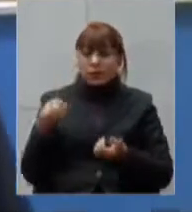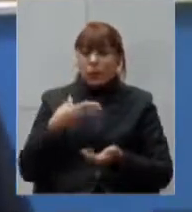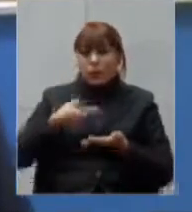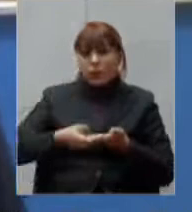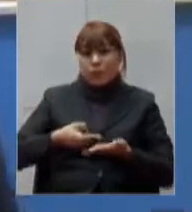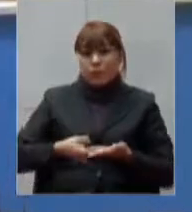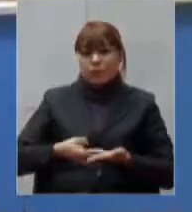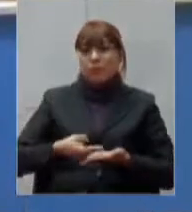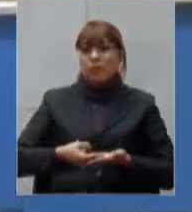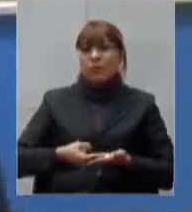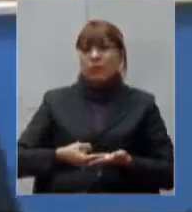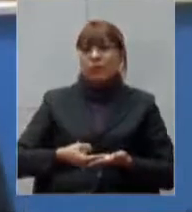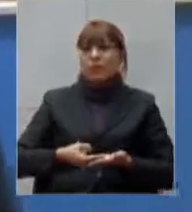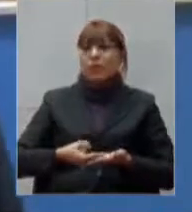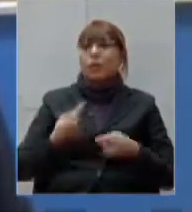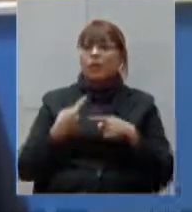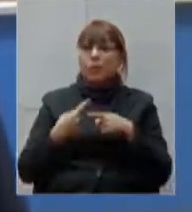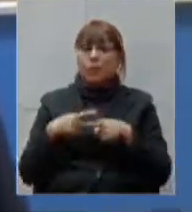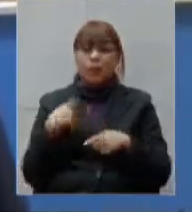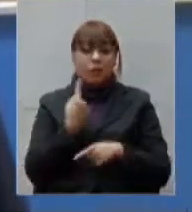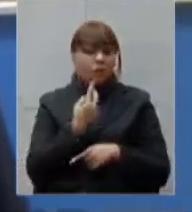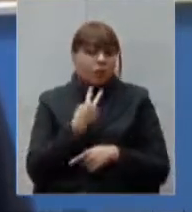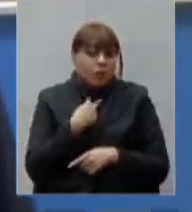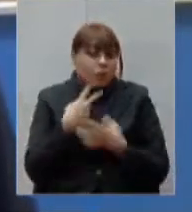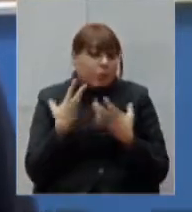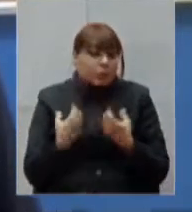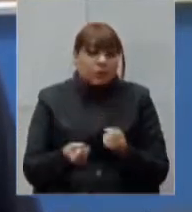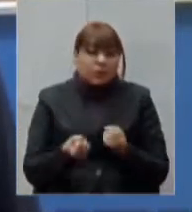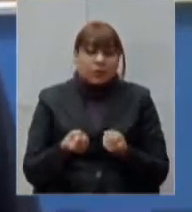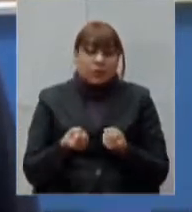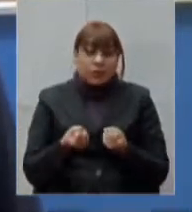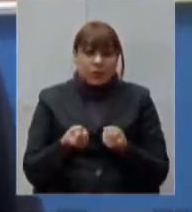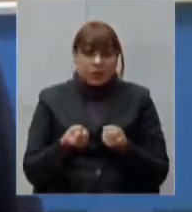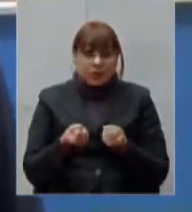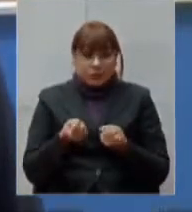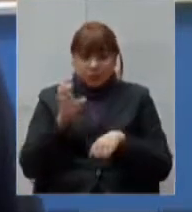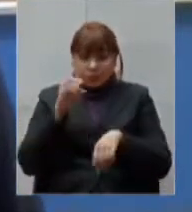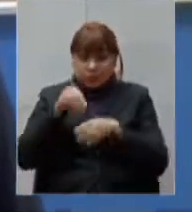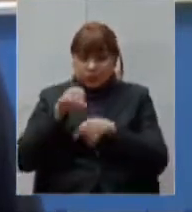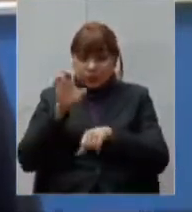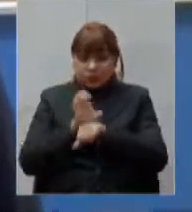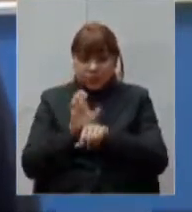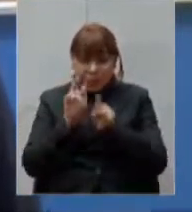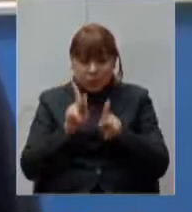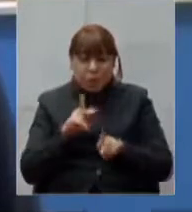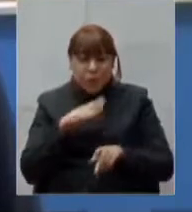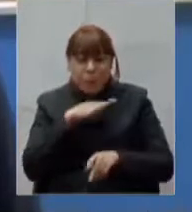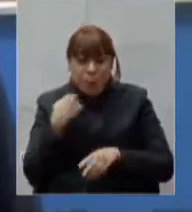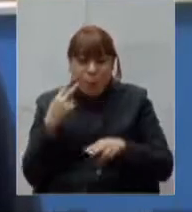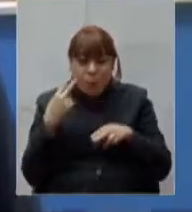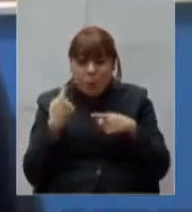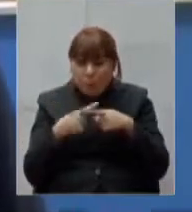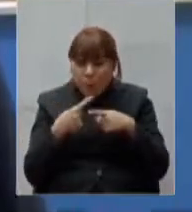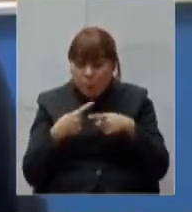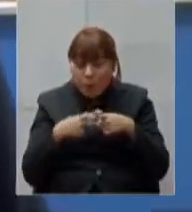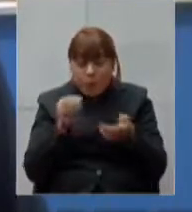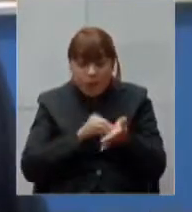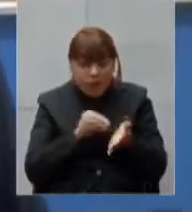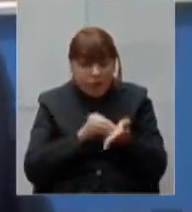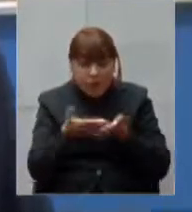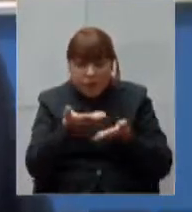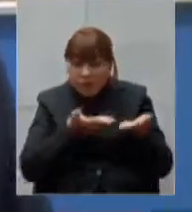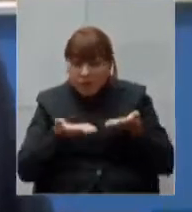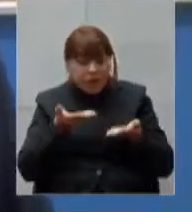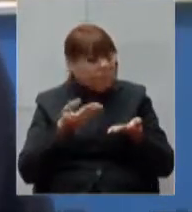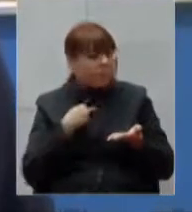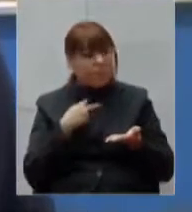podemos admitir que no nosso Estado pacientes morram por falta de assistência e pacientes morram